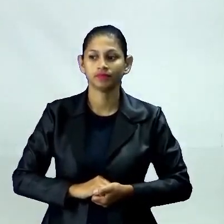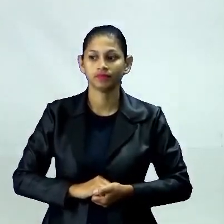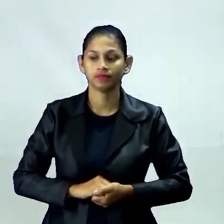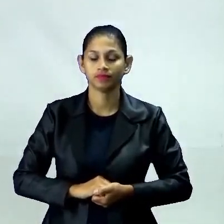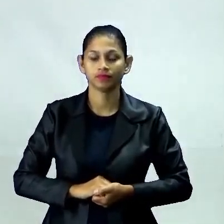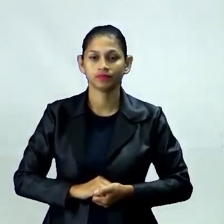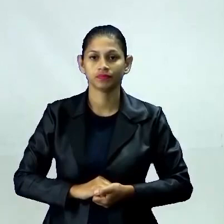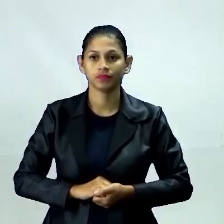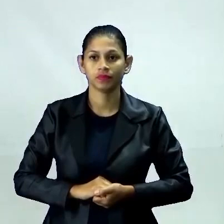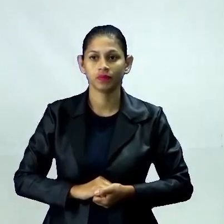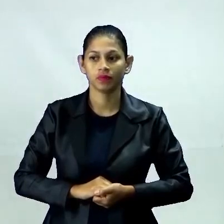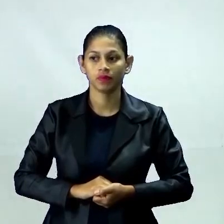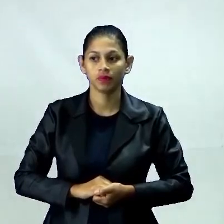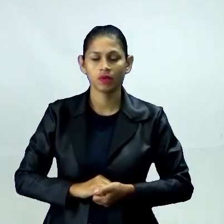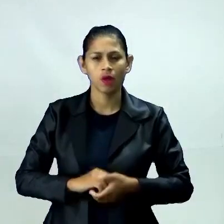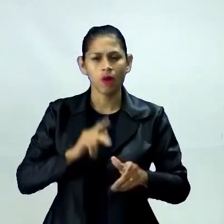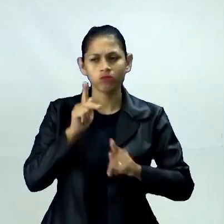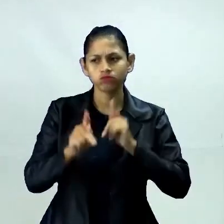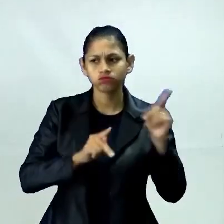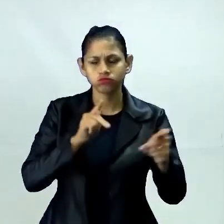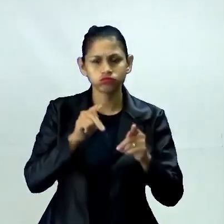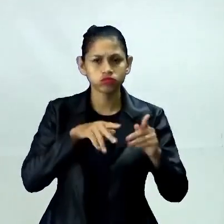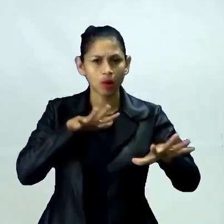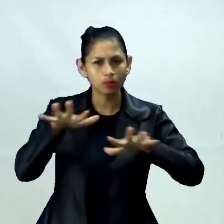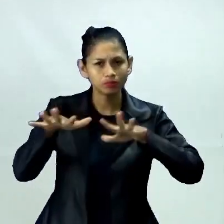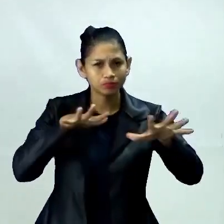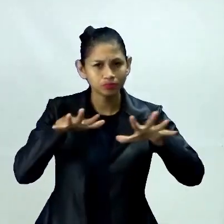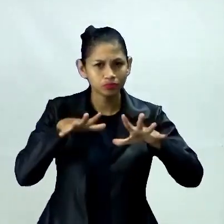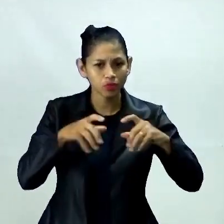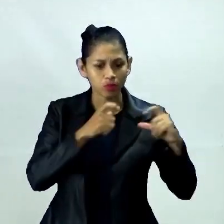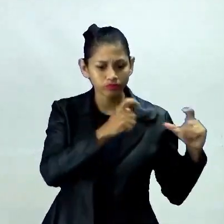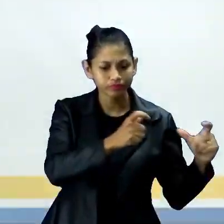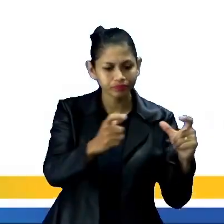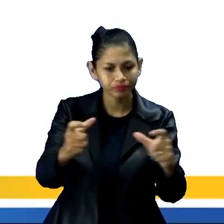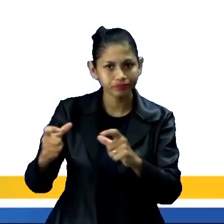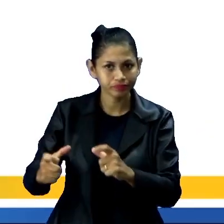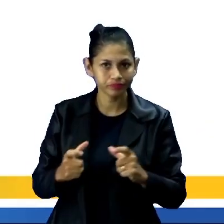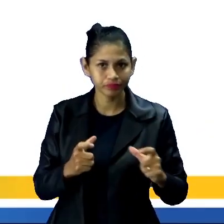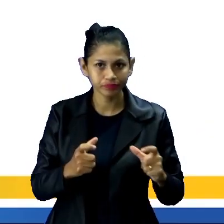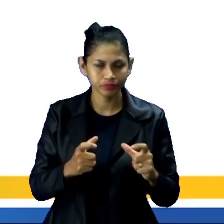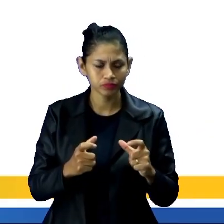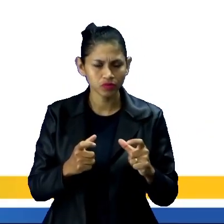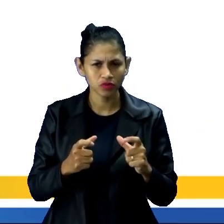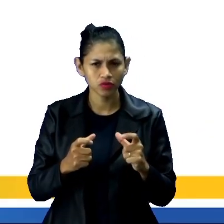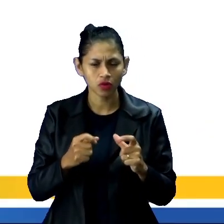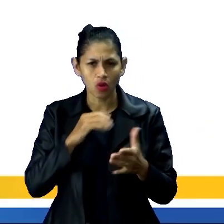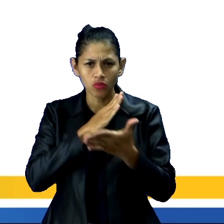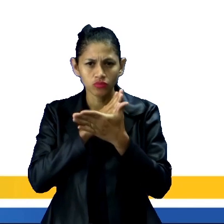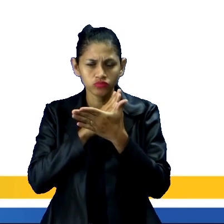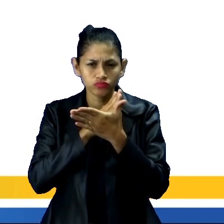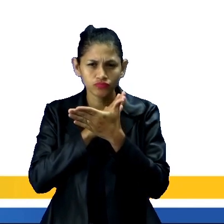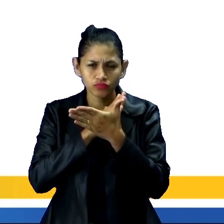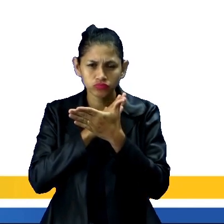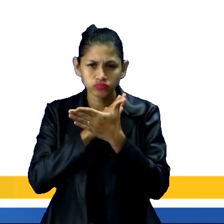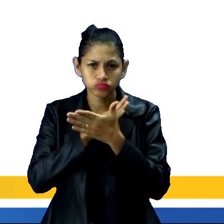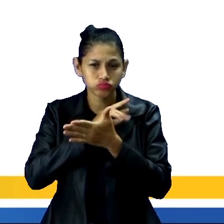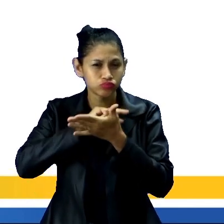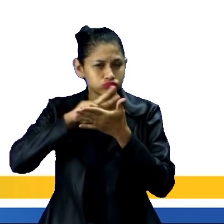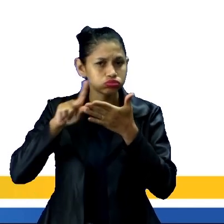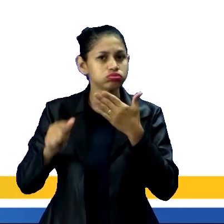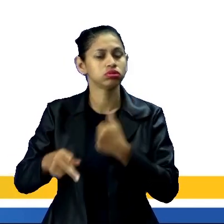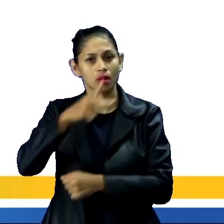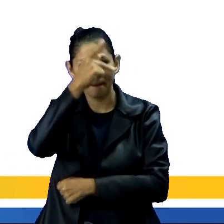Fluxos populacionais. A população, ela se movimenta pelo território, então muitas pessoas migram, ou seja,